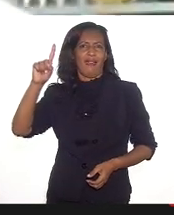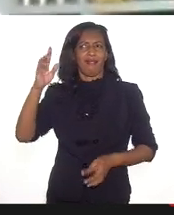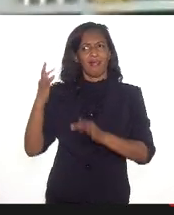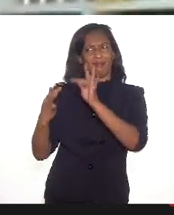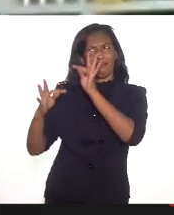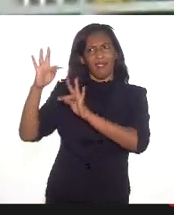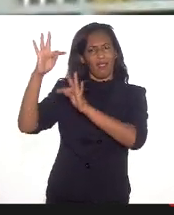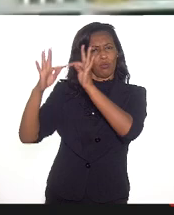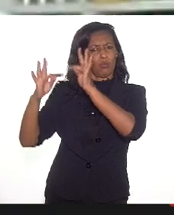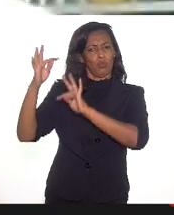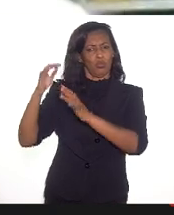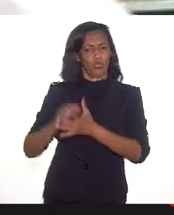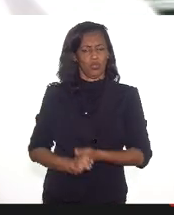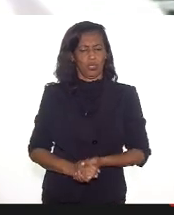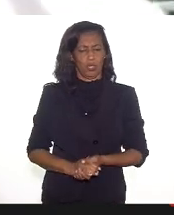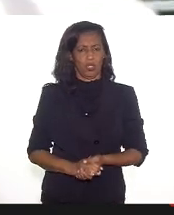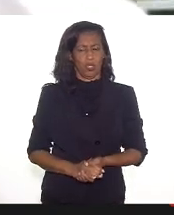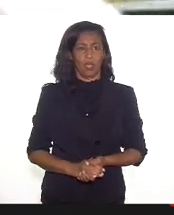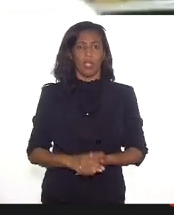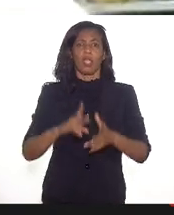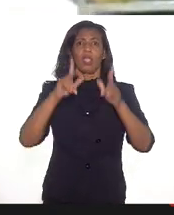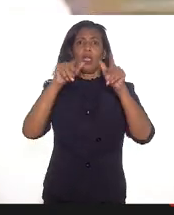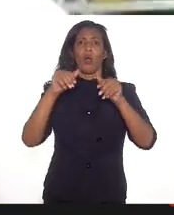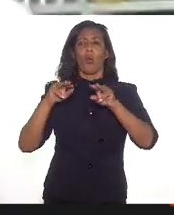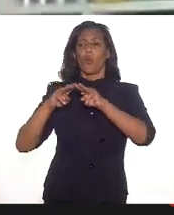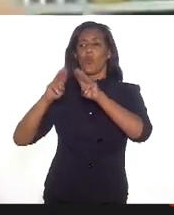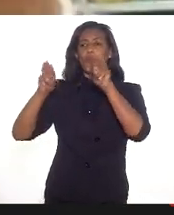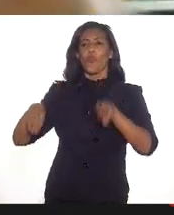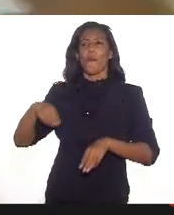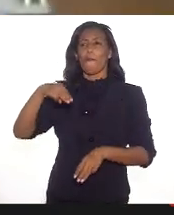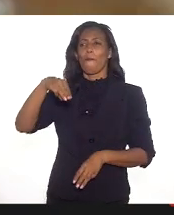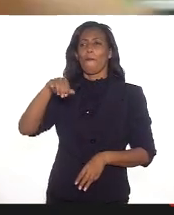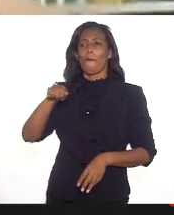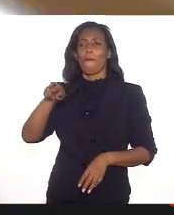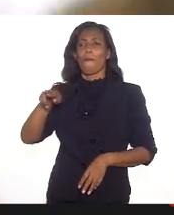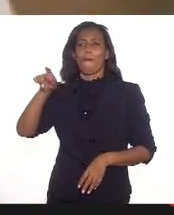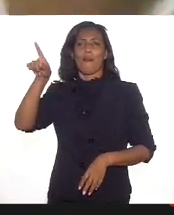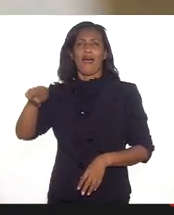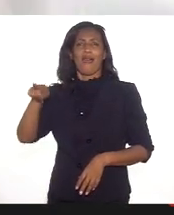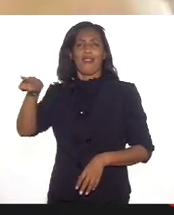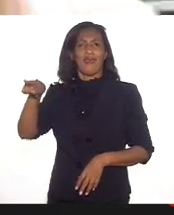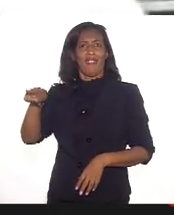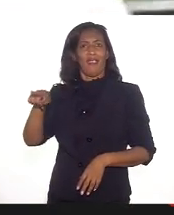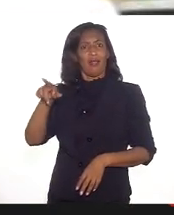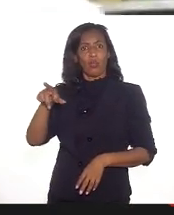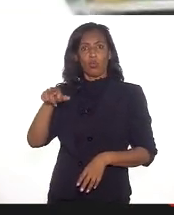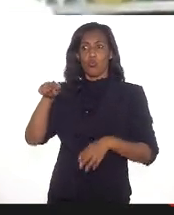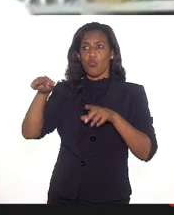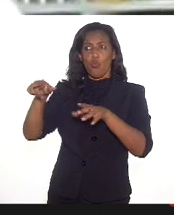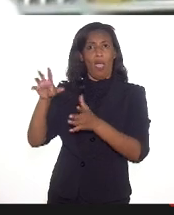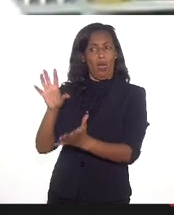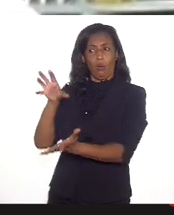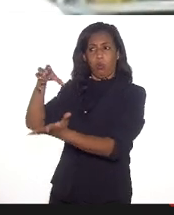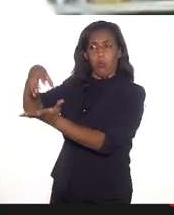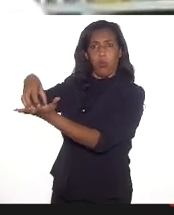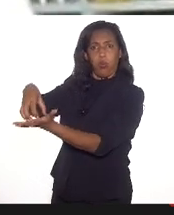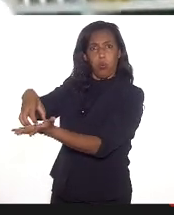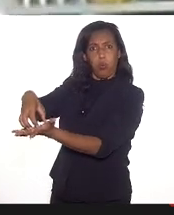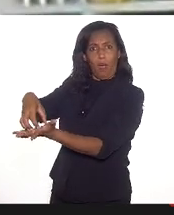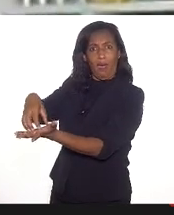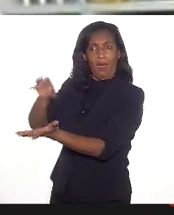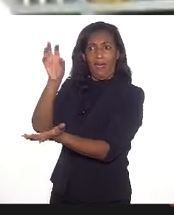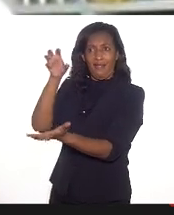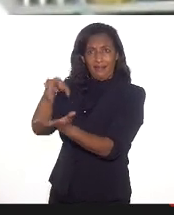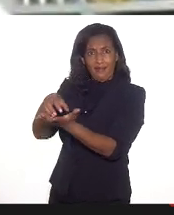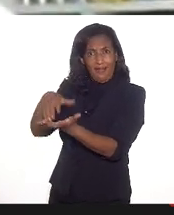excludente. Vamos dizer o caso do Museu da Maré, a Maré não está no Amazonas, a Maré está no centro do